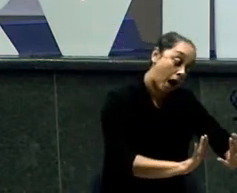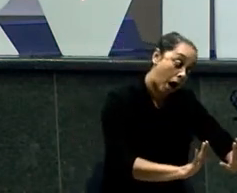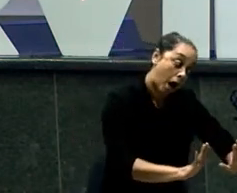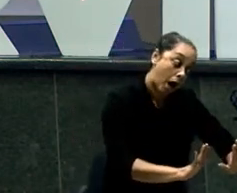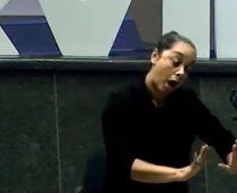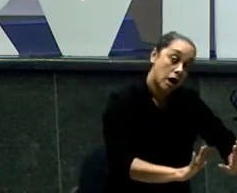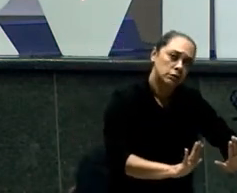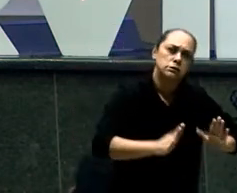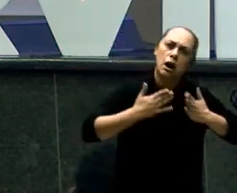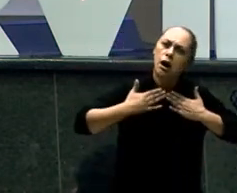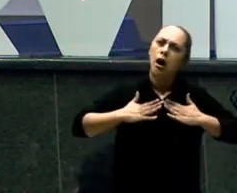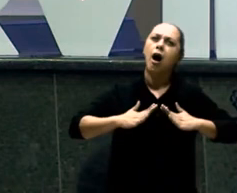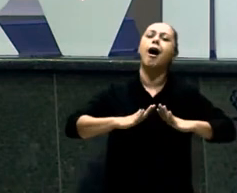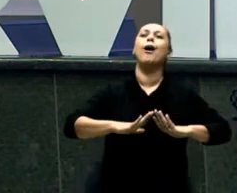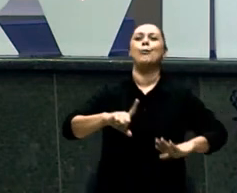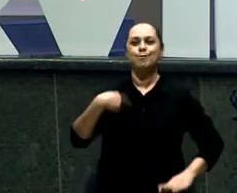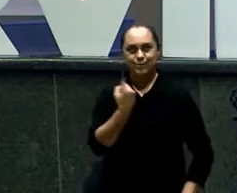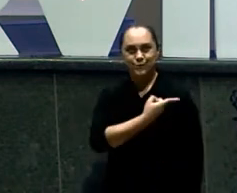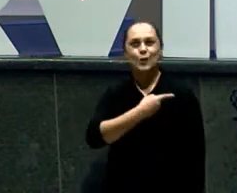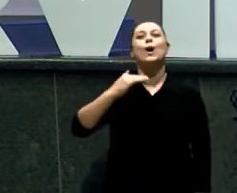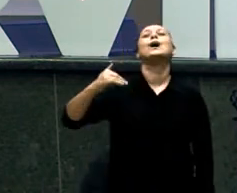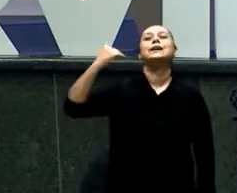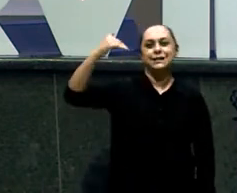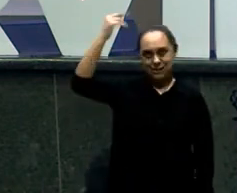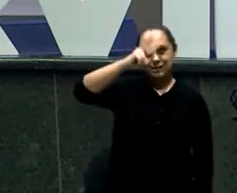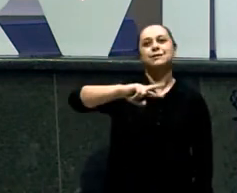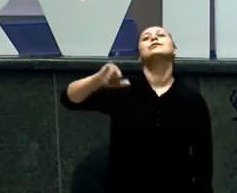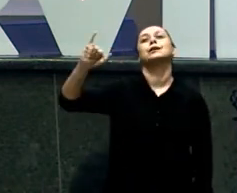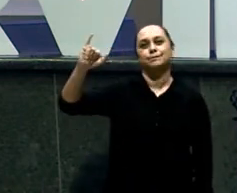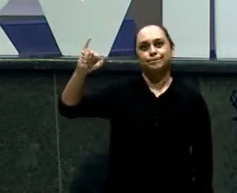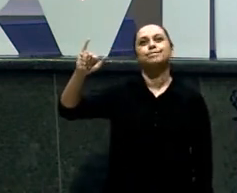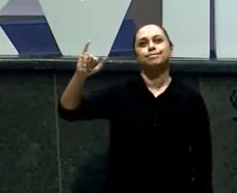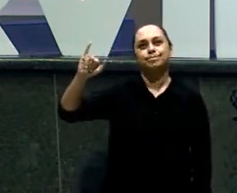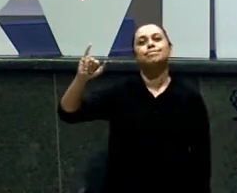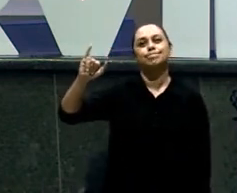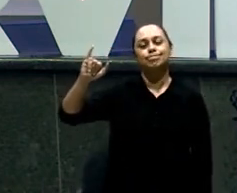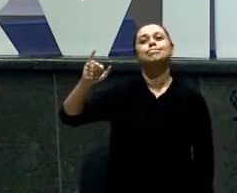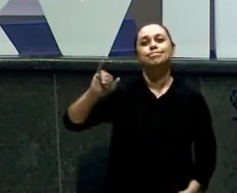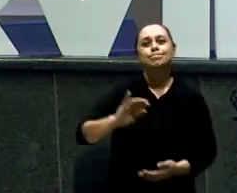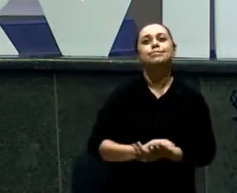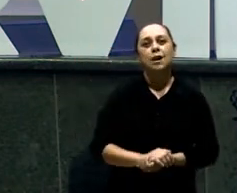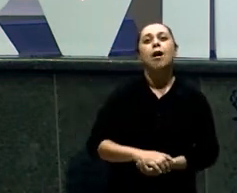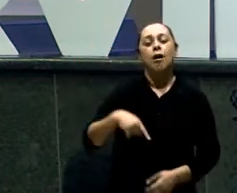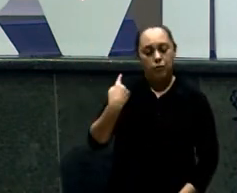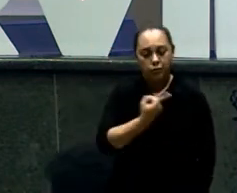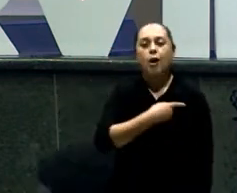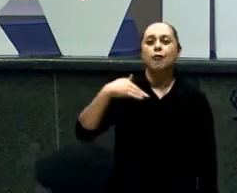Alguns atingirão A maturidade espiritual Aqui nessa noite Sairão daqui Maduros